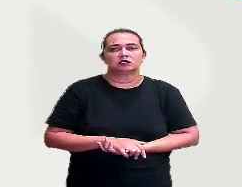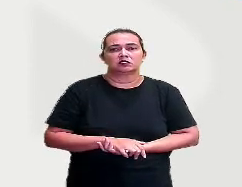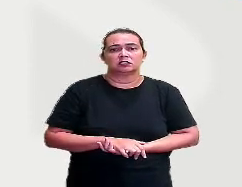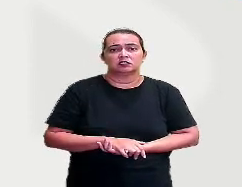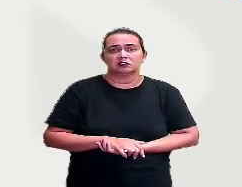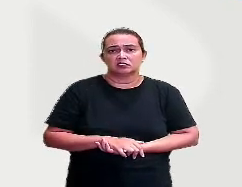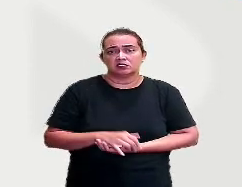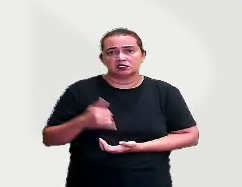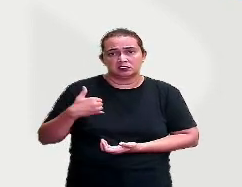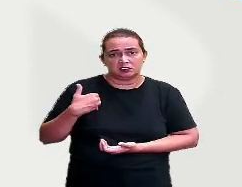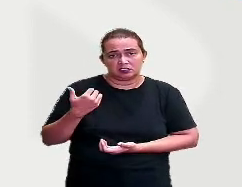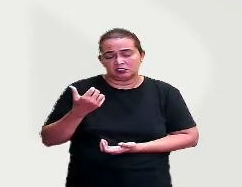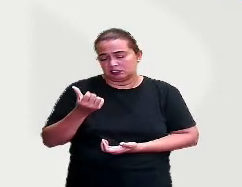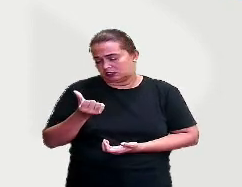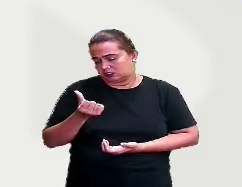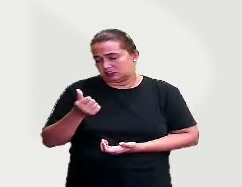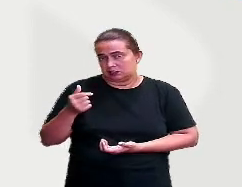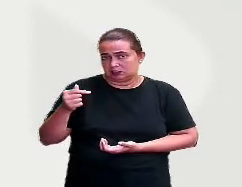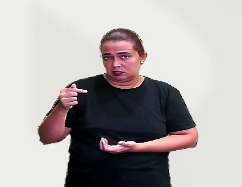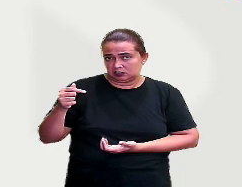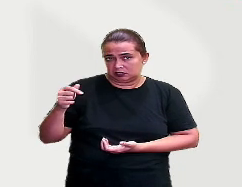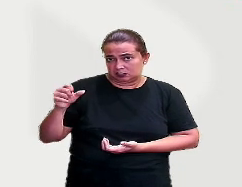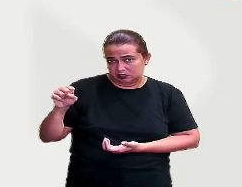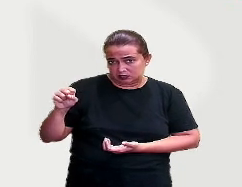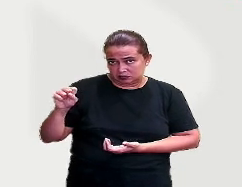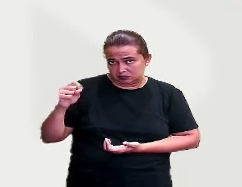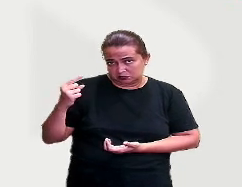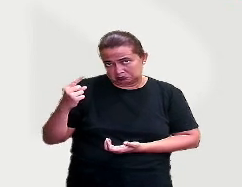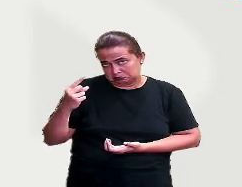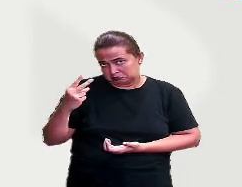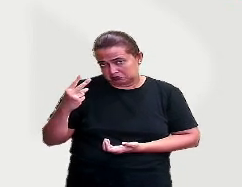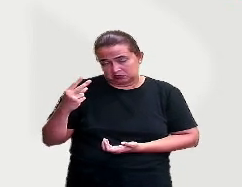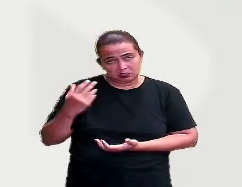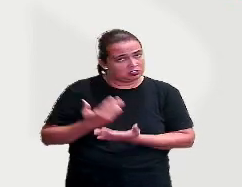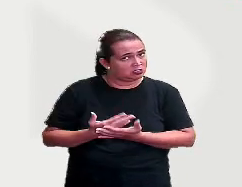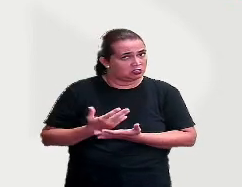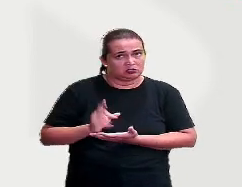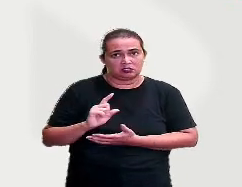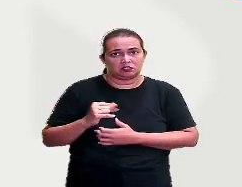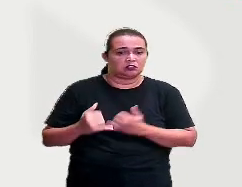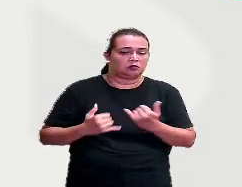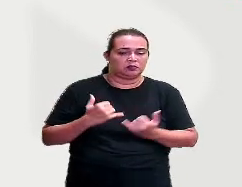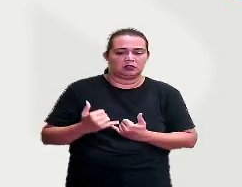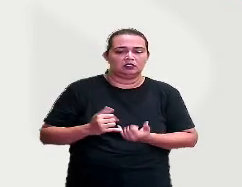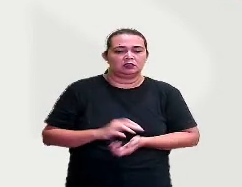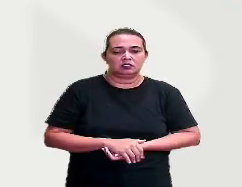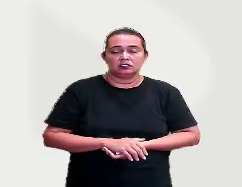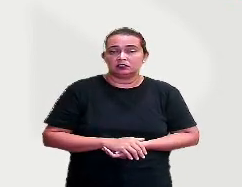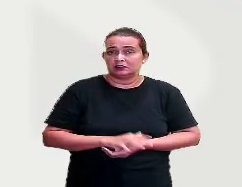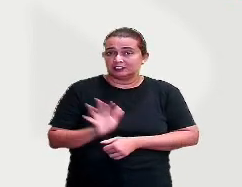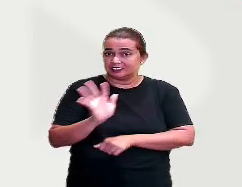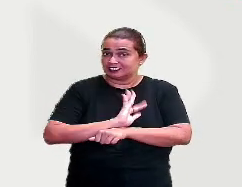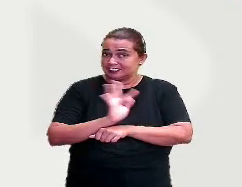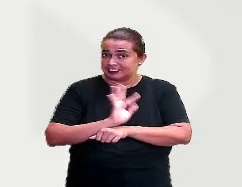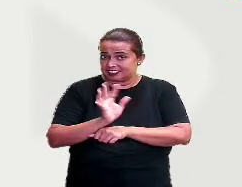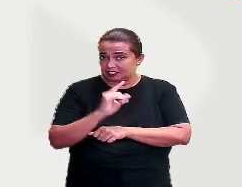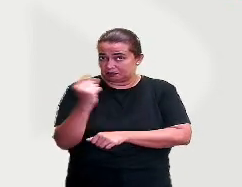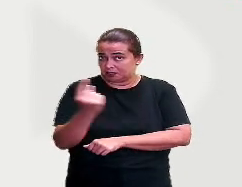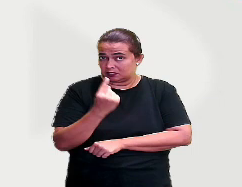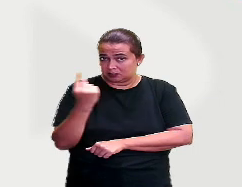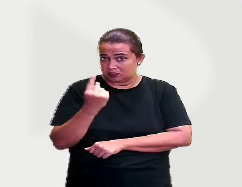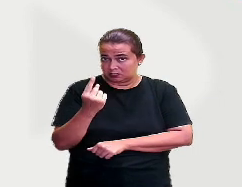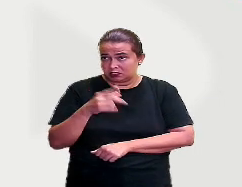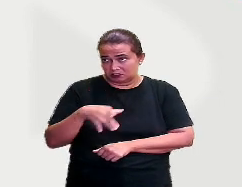brincar, pra conhecer outras pessoas. Então, estudar não, também não. E ir pro cinema sozinho? Você já